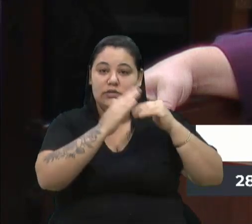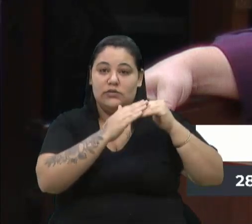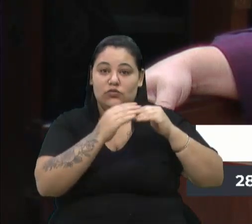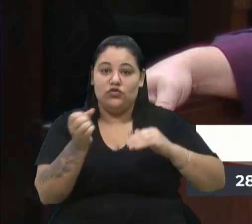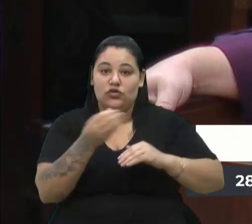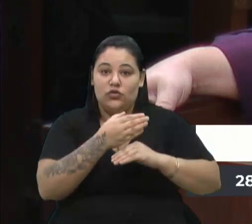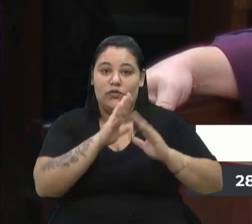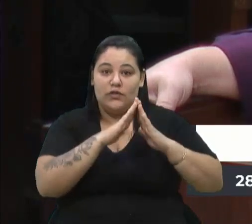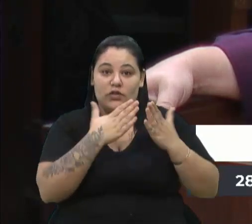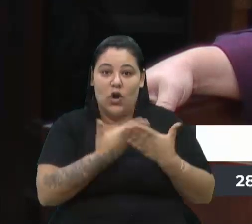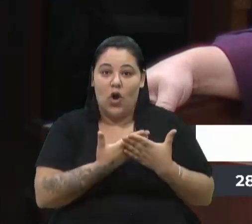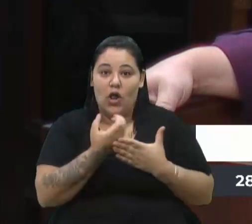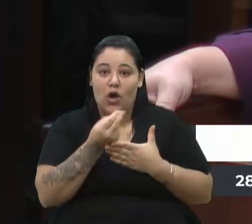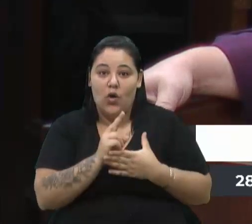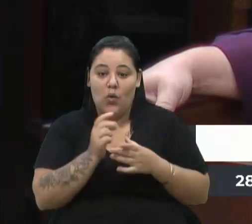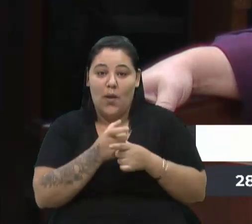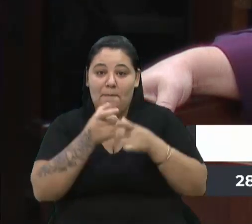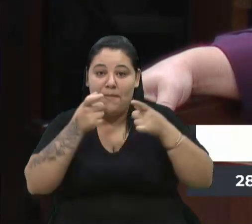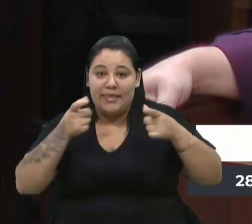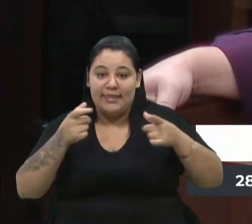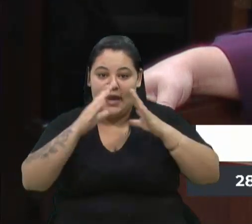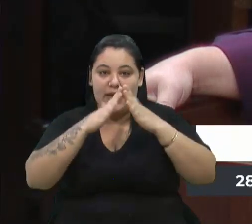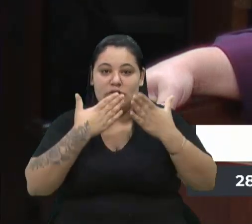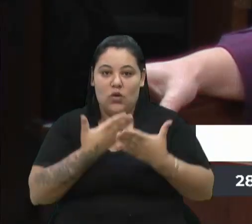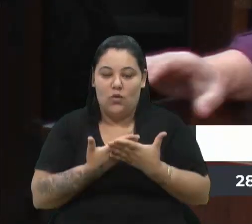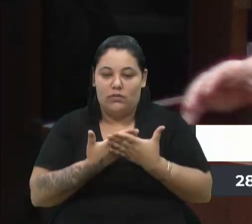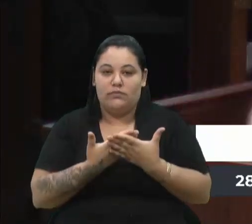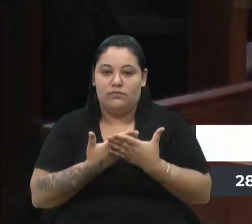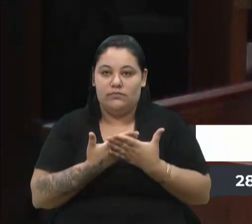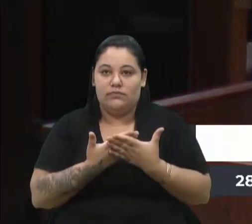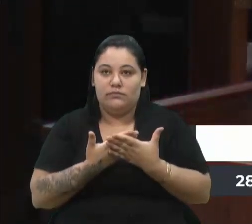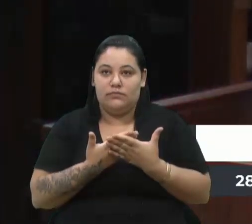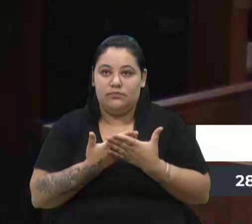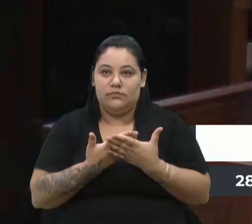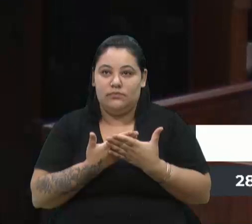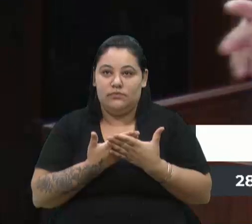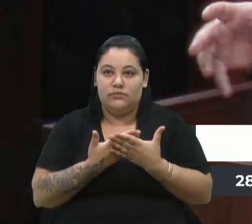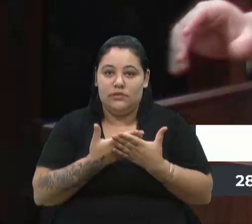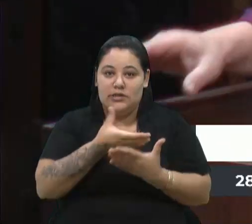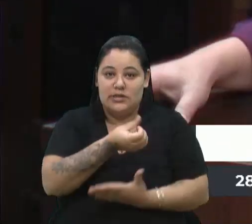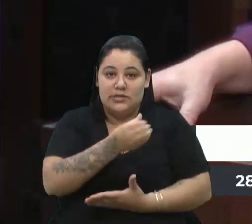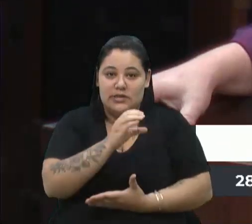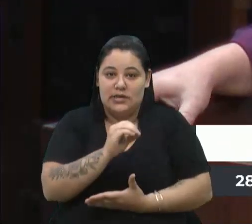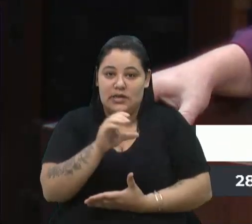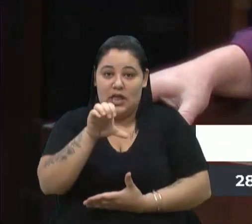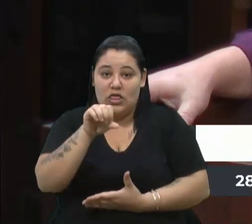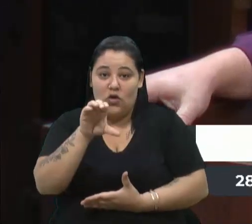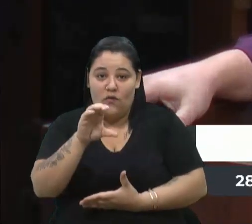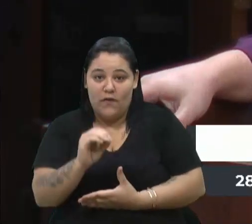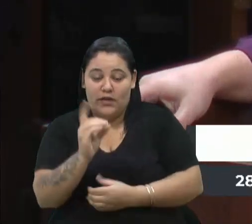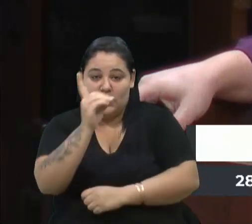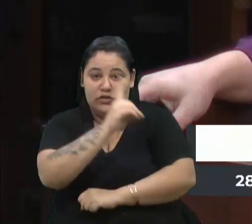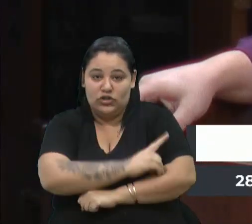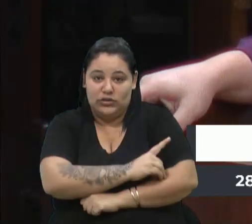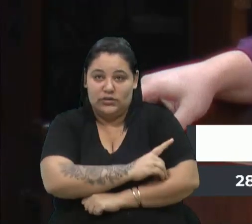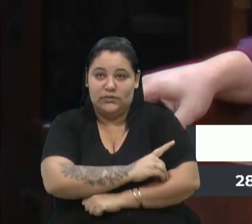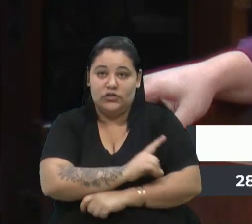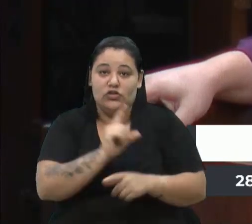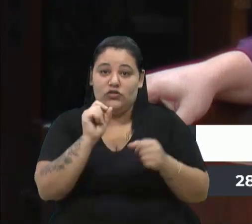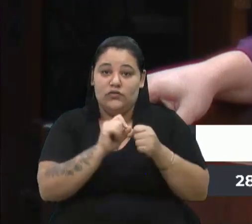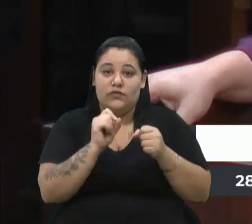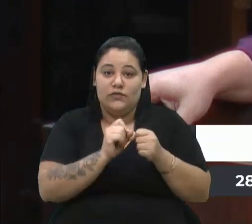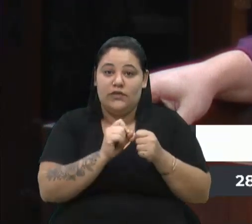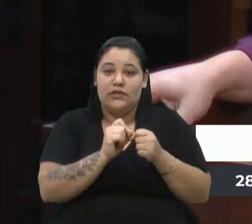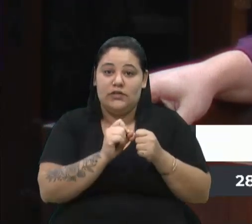escolas ou de ampliação de escolas em torno de 60 a 90 dias. a gente fez uma visita